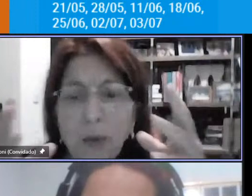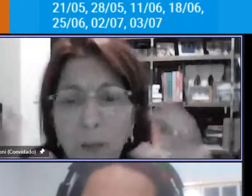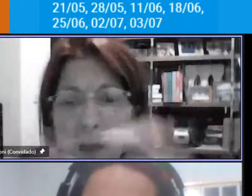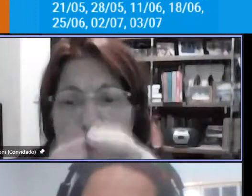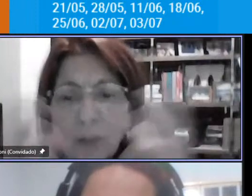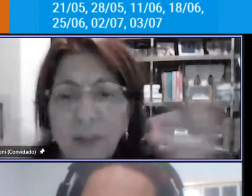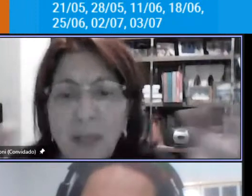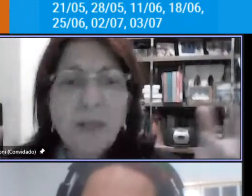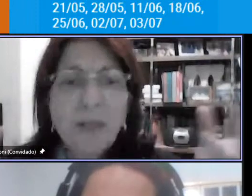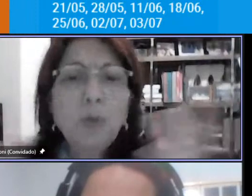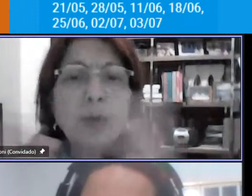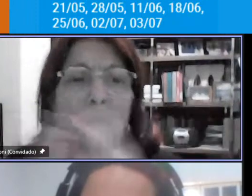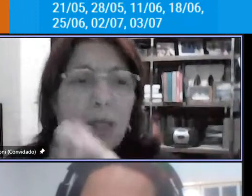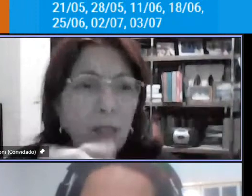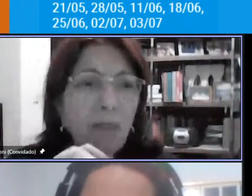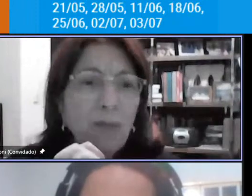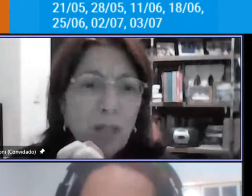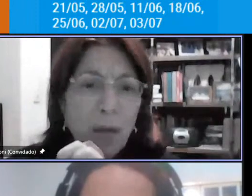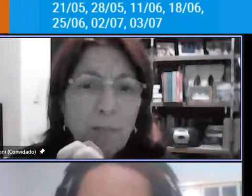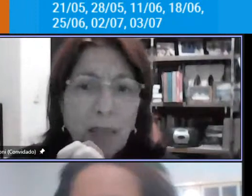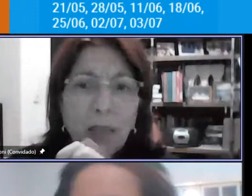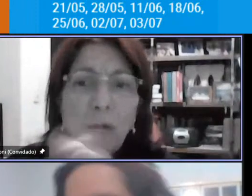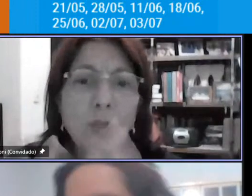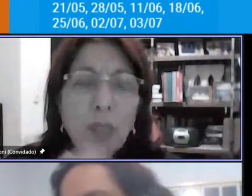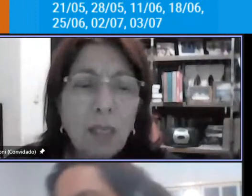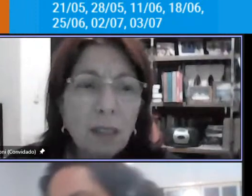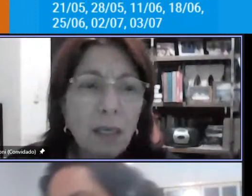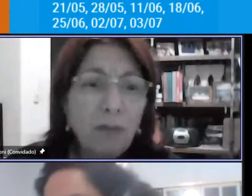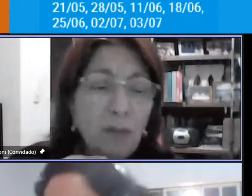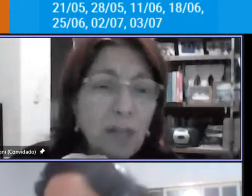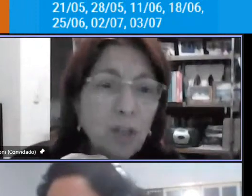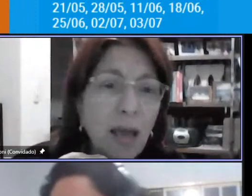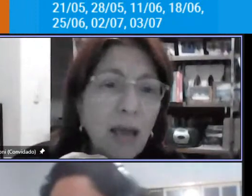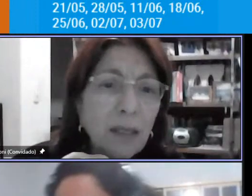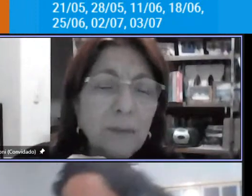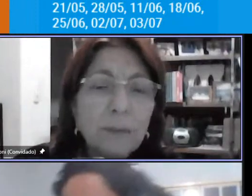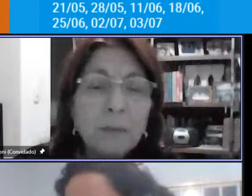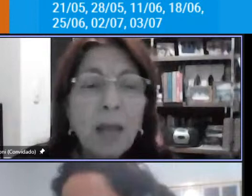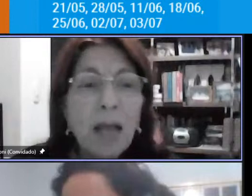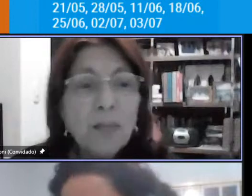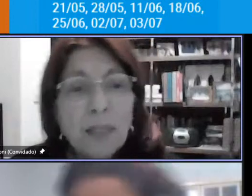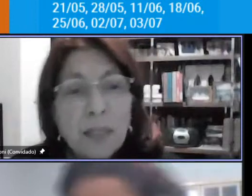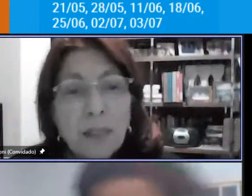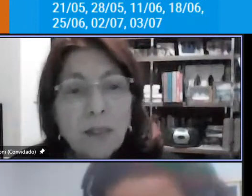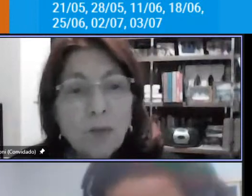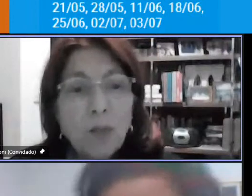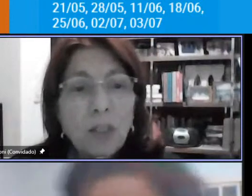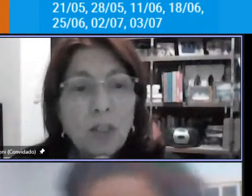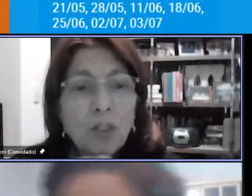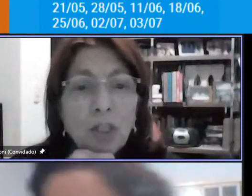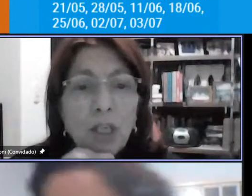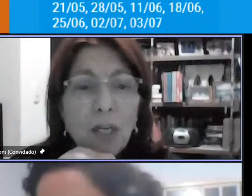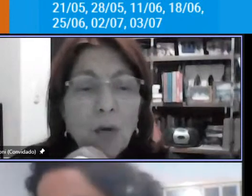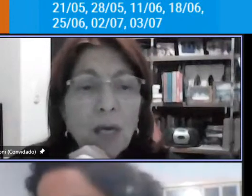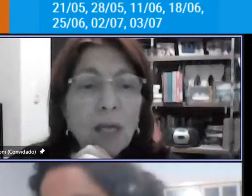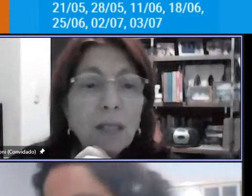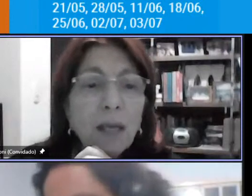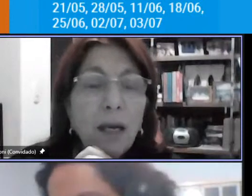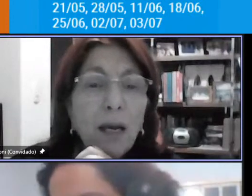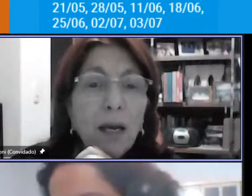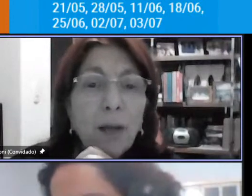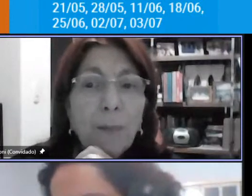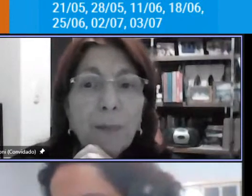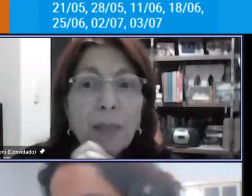né uma importância muito grande da viagem a pé então eu diria que via de regra as pesquisas origem e destino